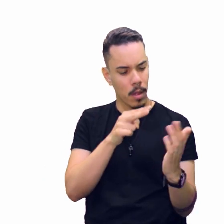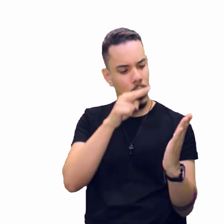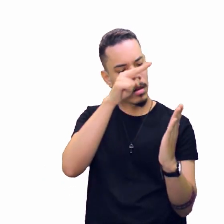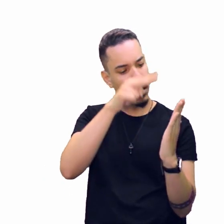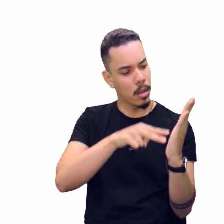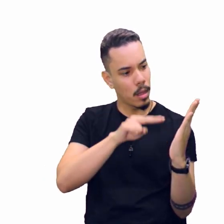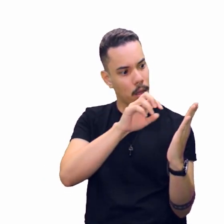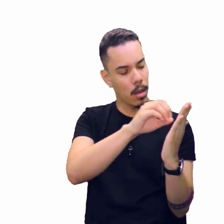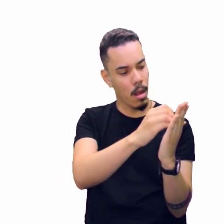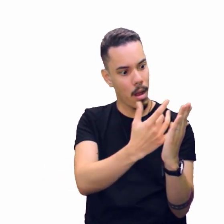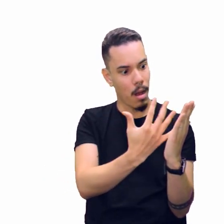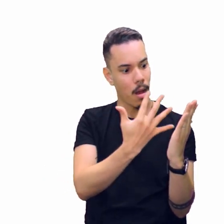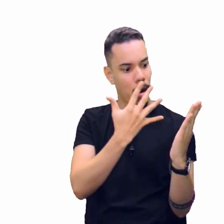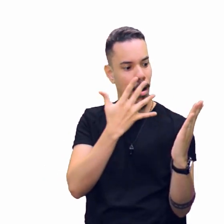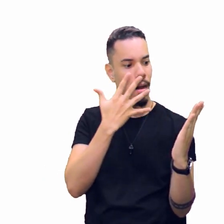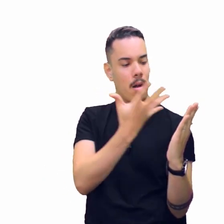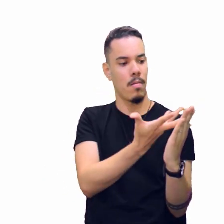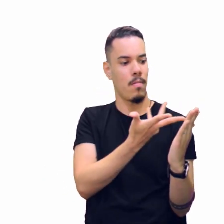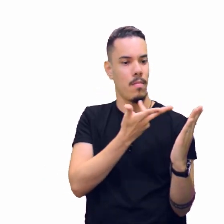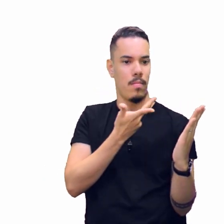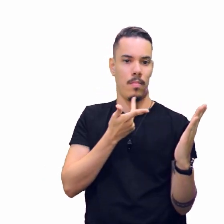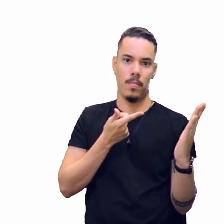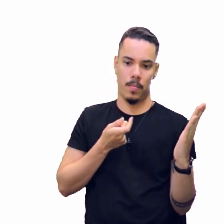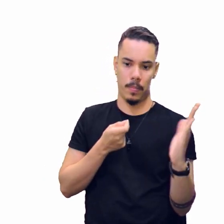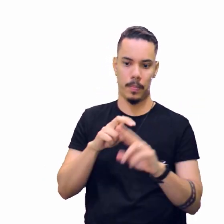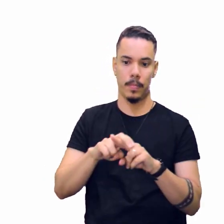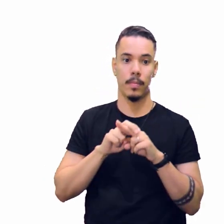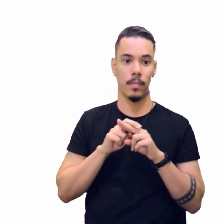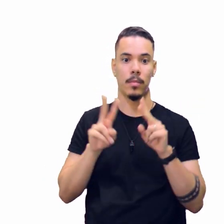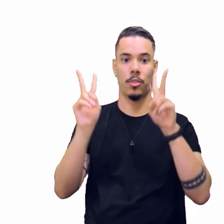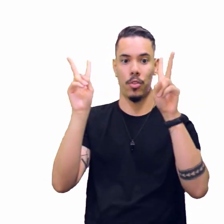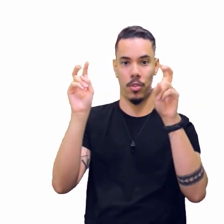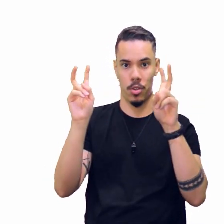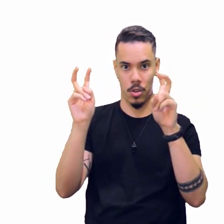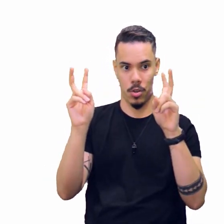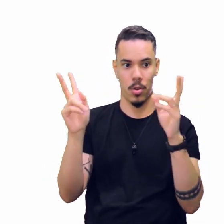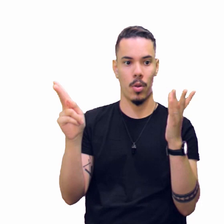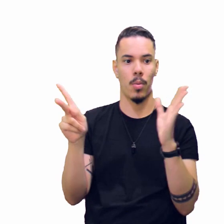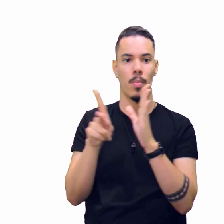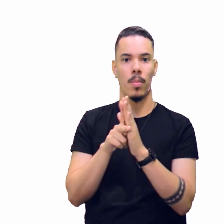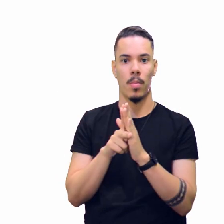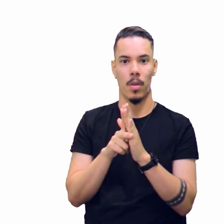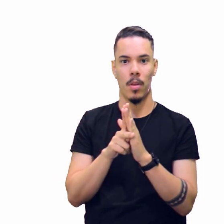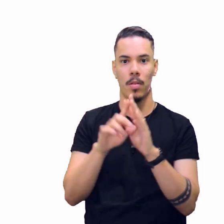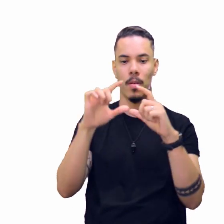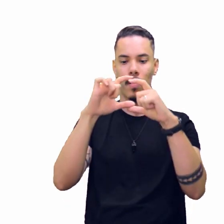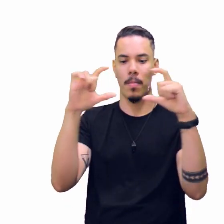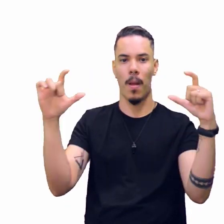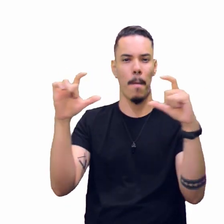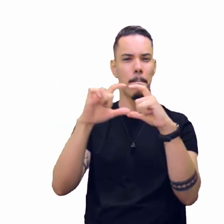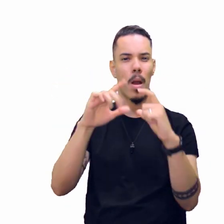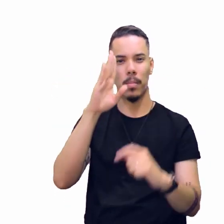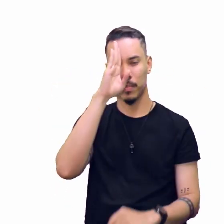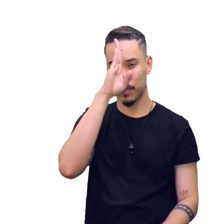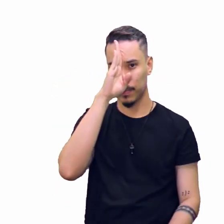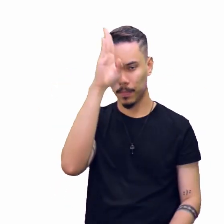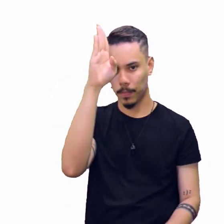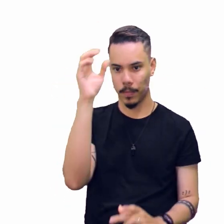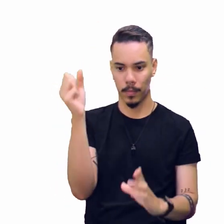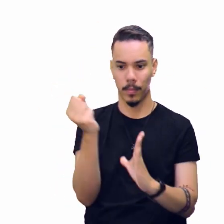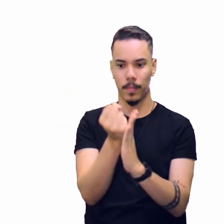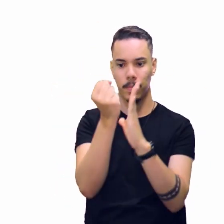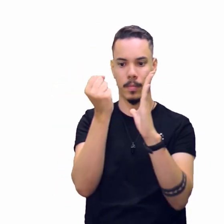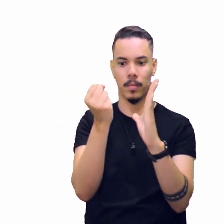do leitor. Então, aquele título conhecido como a manchete, né? Para